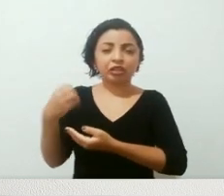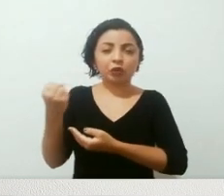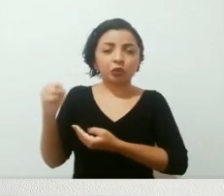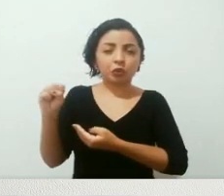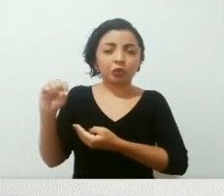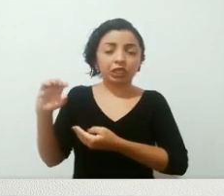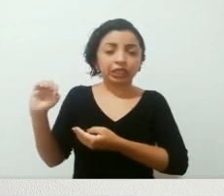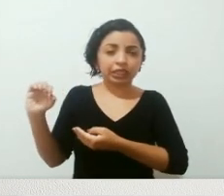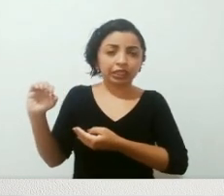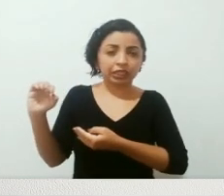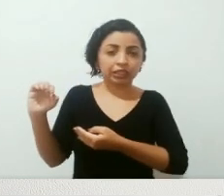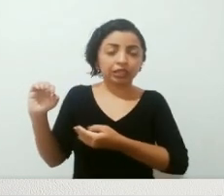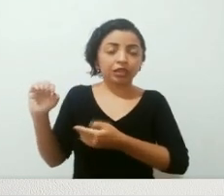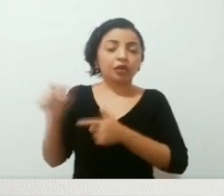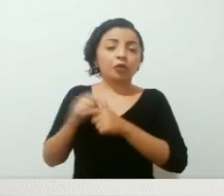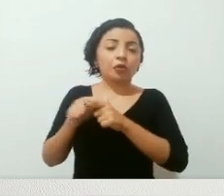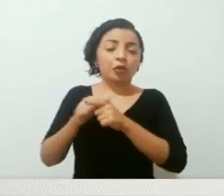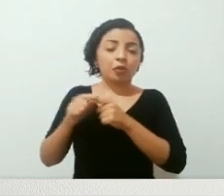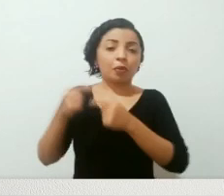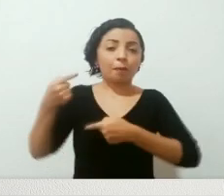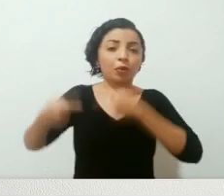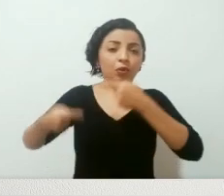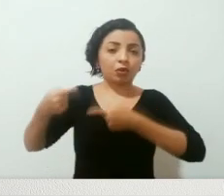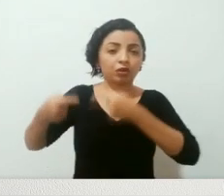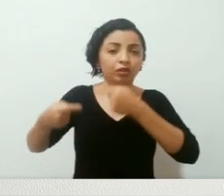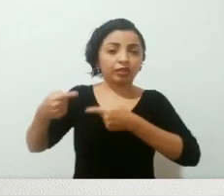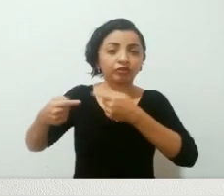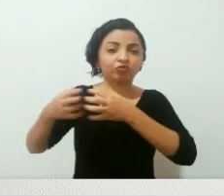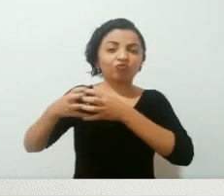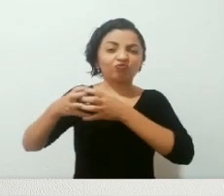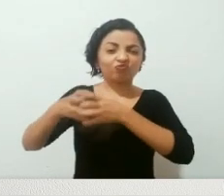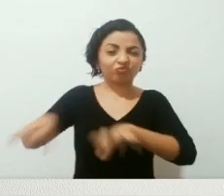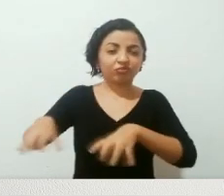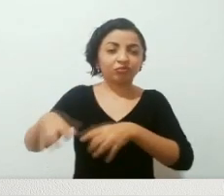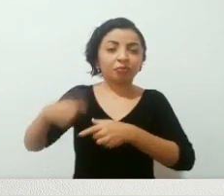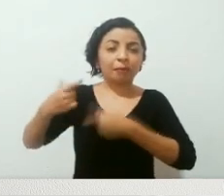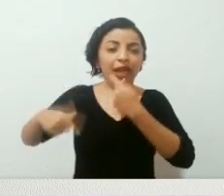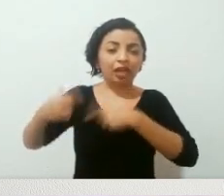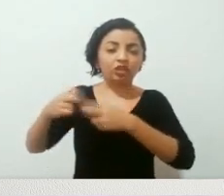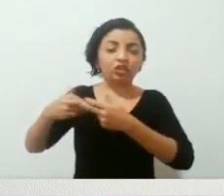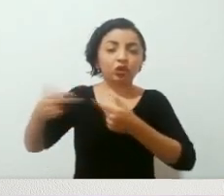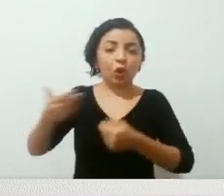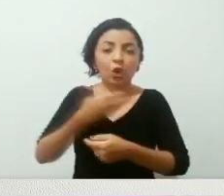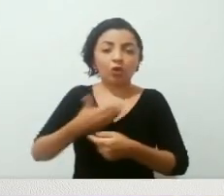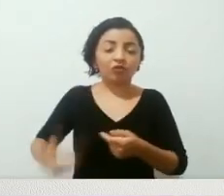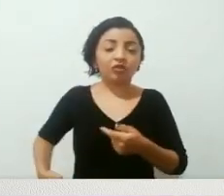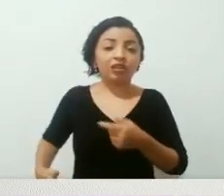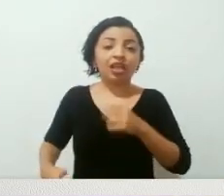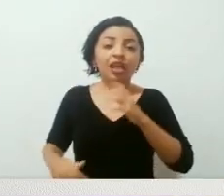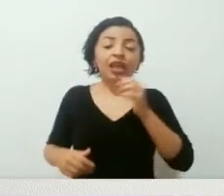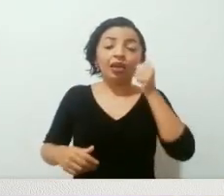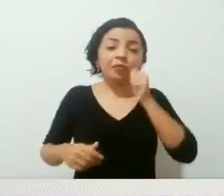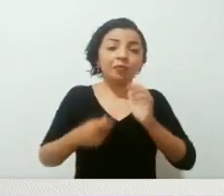em a Itália estava mesmo numa crise política, a fragmentação partidária, que eu gostei muito que ela se utilizou dessa